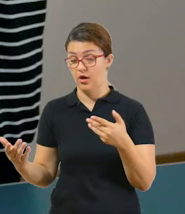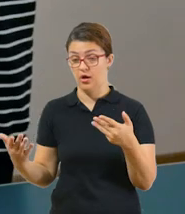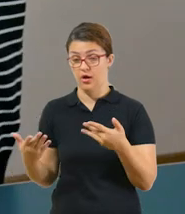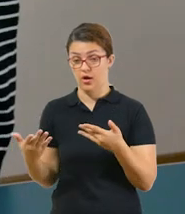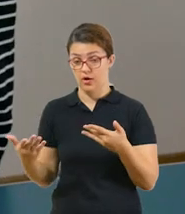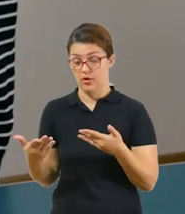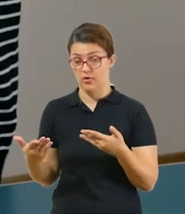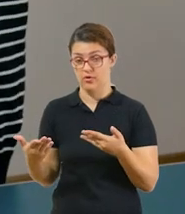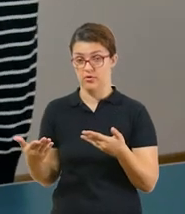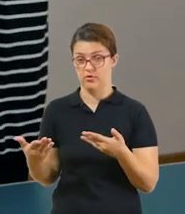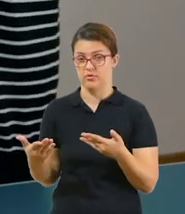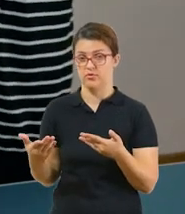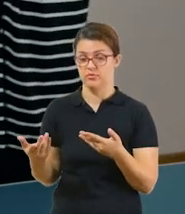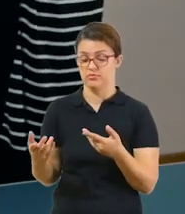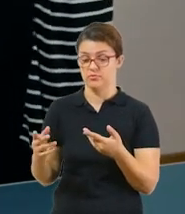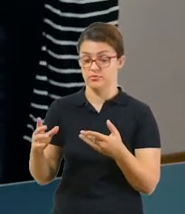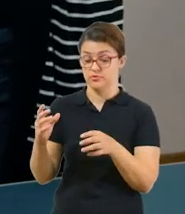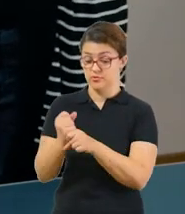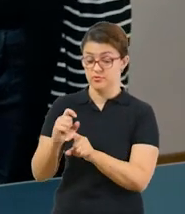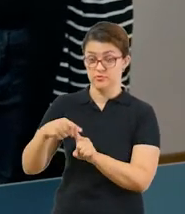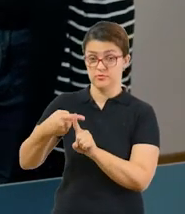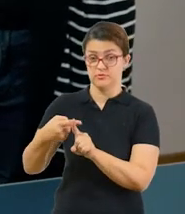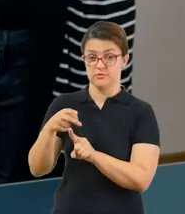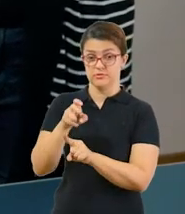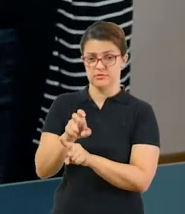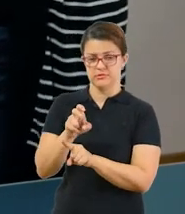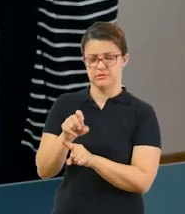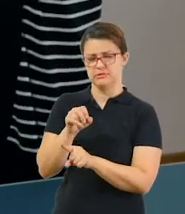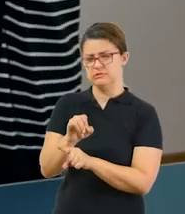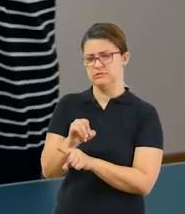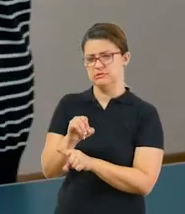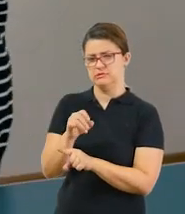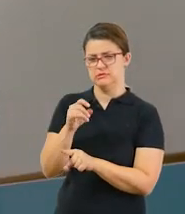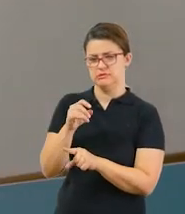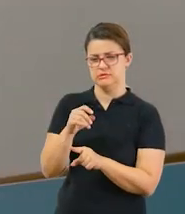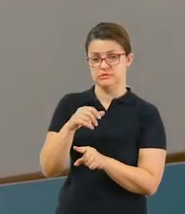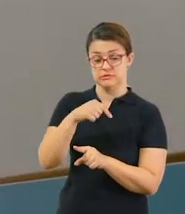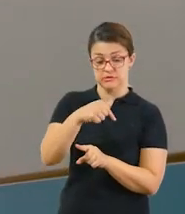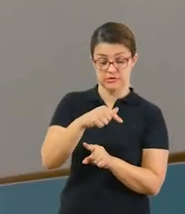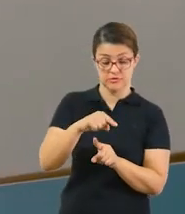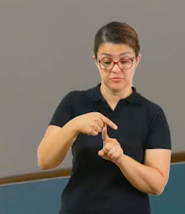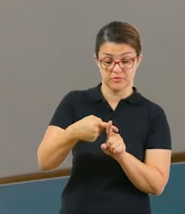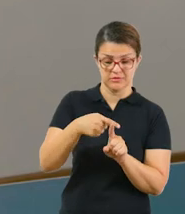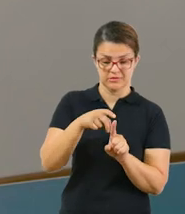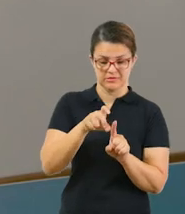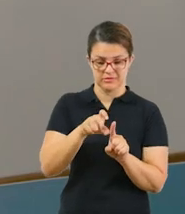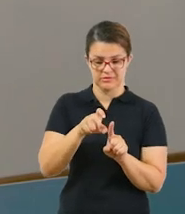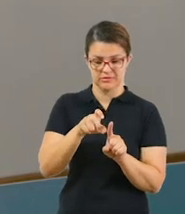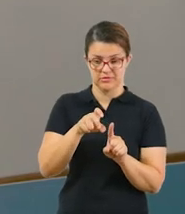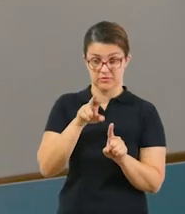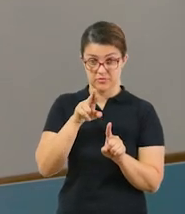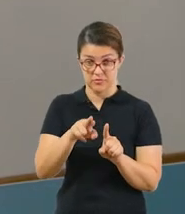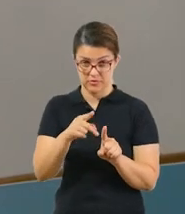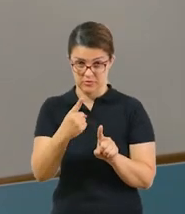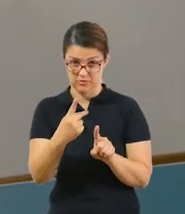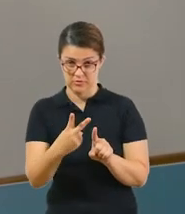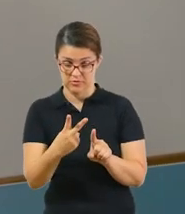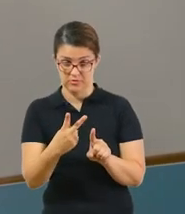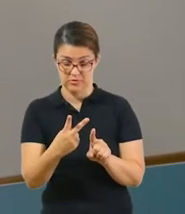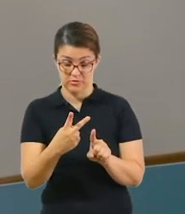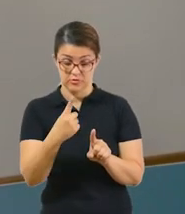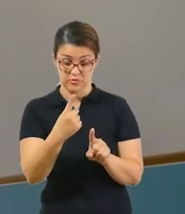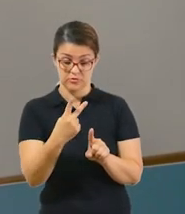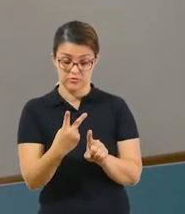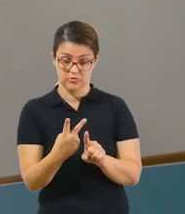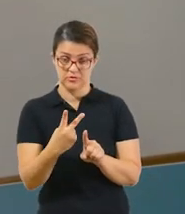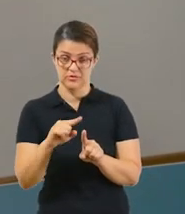Agora, se você adicionar 5 em cada elemento da sequência, será que se eu adicionar 7 mais 5 vai dar 12? Será